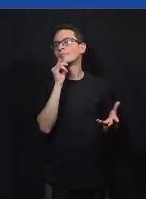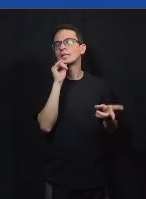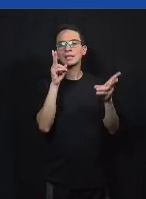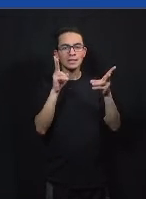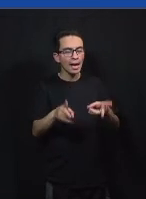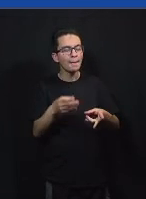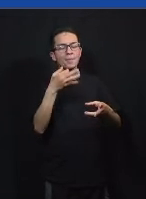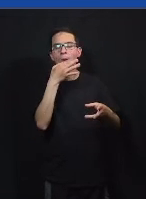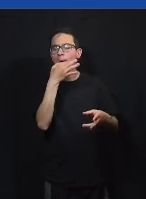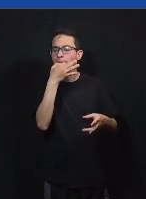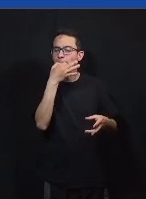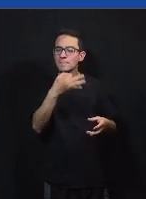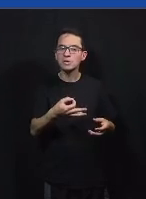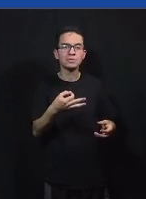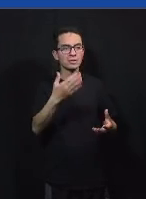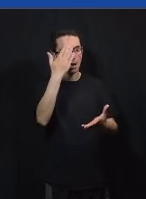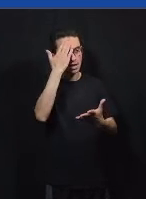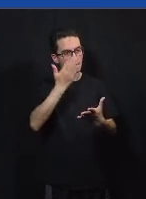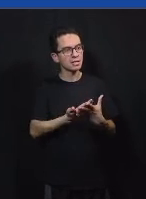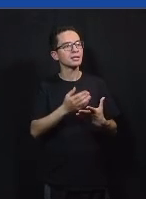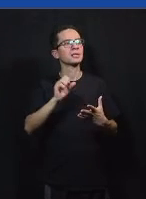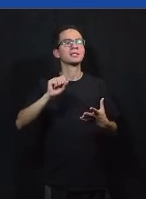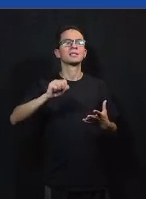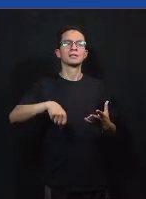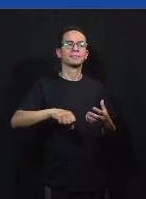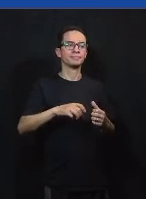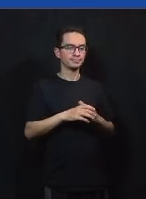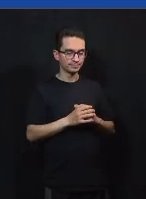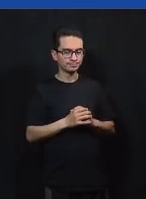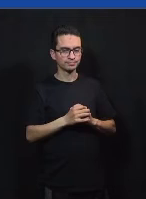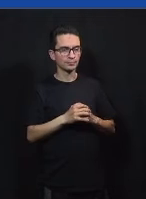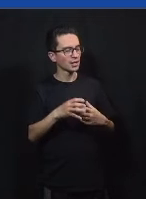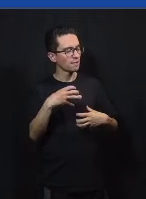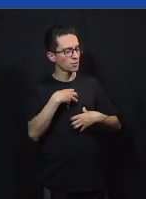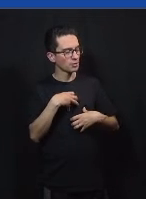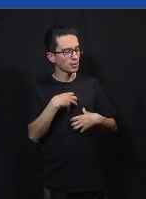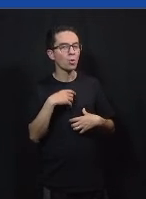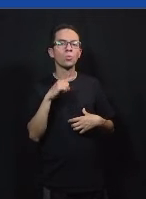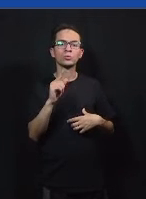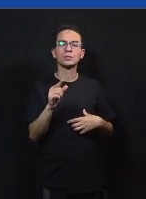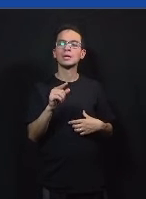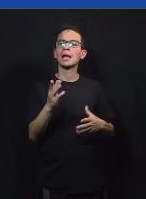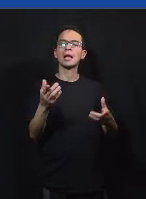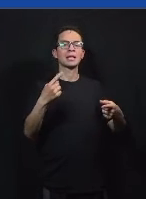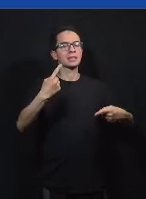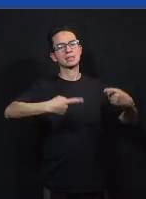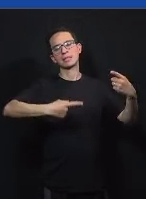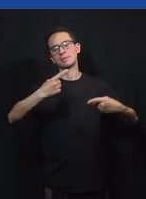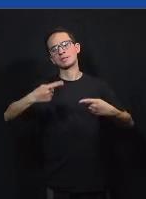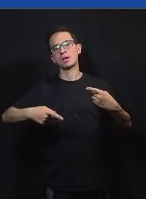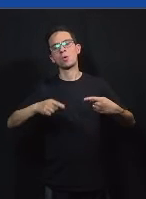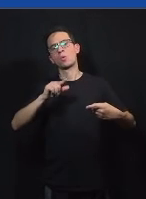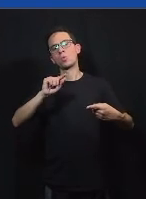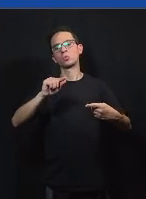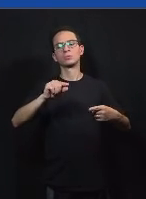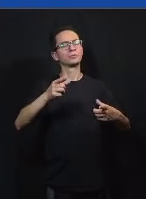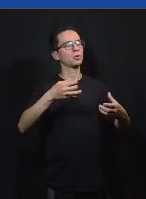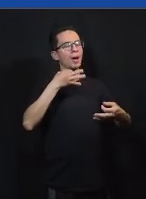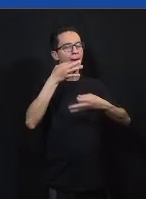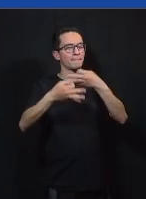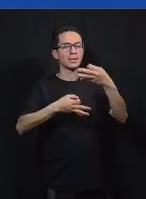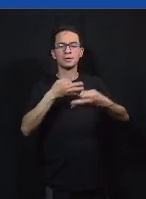justificar aquilo que elas já acreditam então o processo de debater política só vai servir para que as pessoas